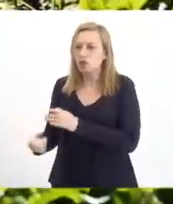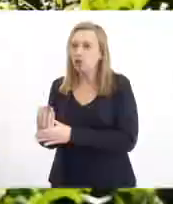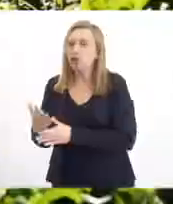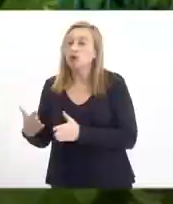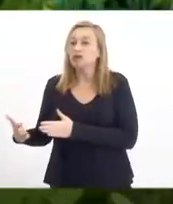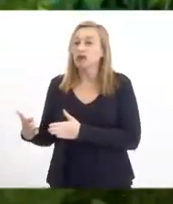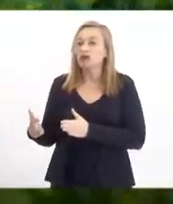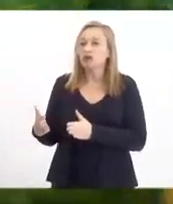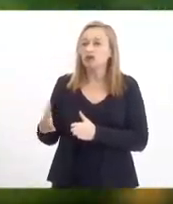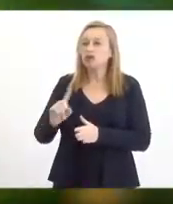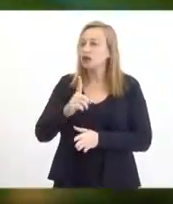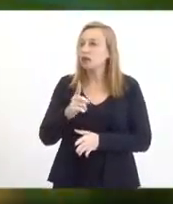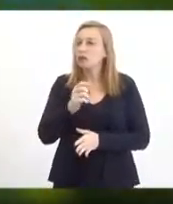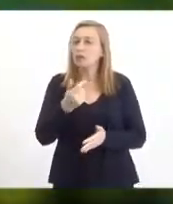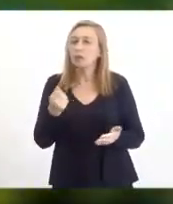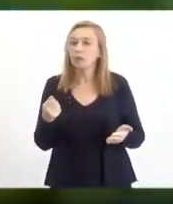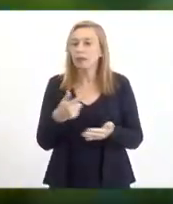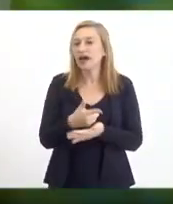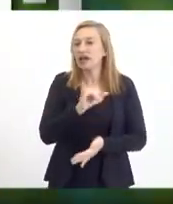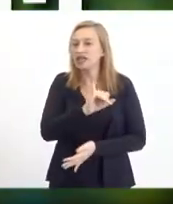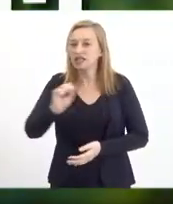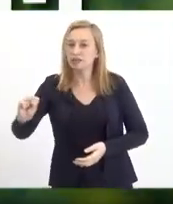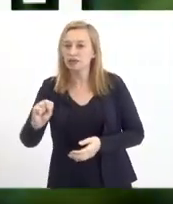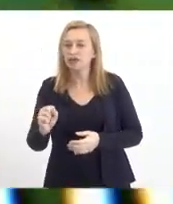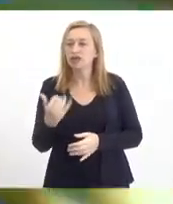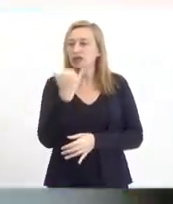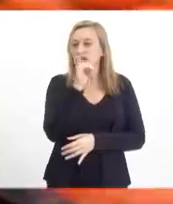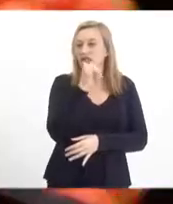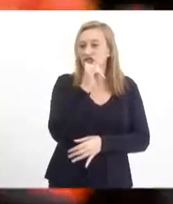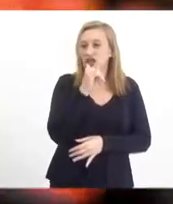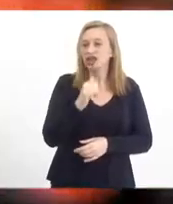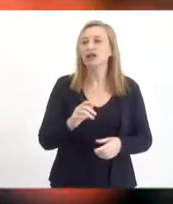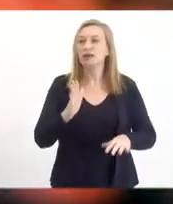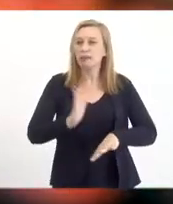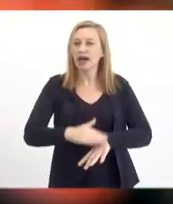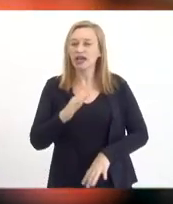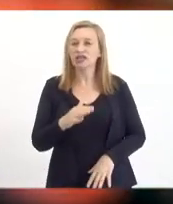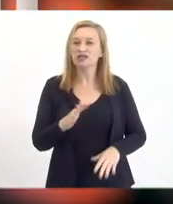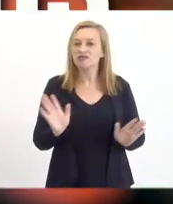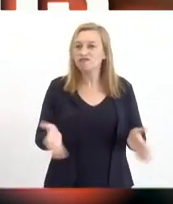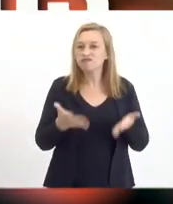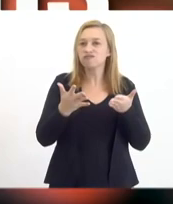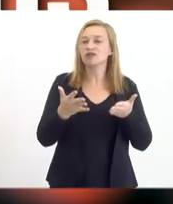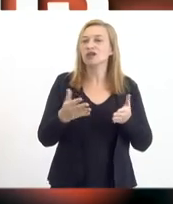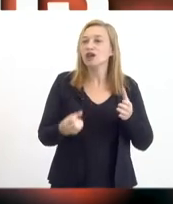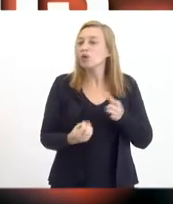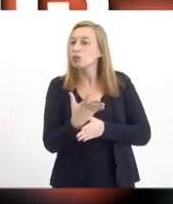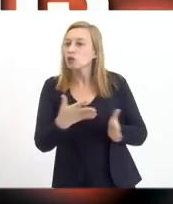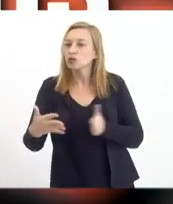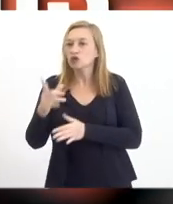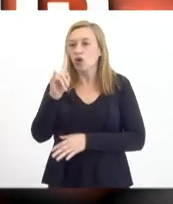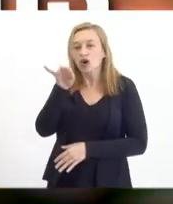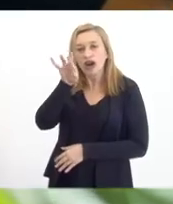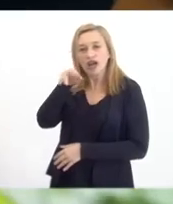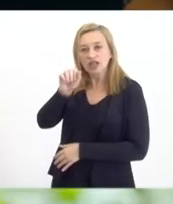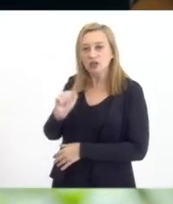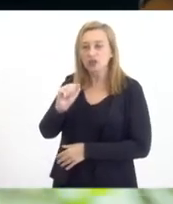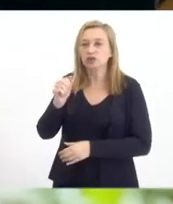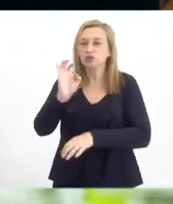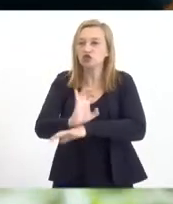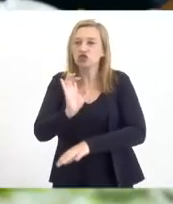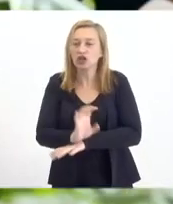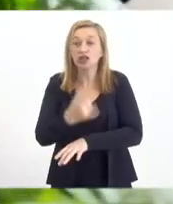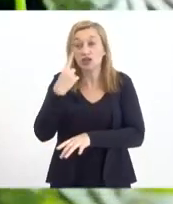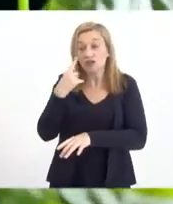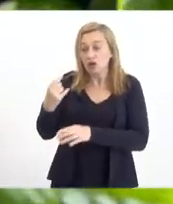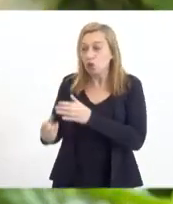do pagamento de ICMS nas contas de energia elétrica. E mais, estímulo ao mercado de orgânicos no Estado, identificando